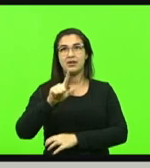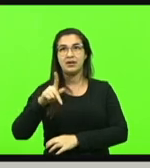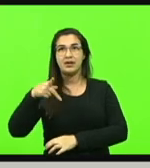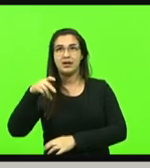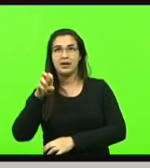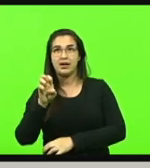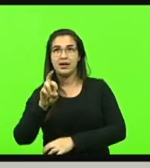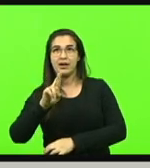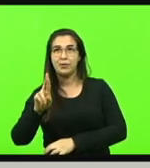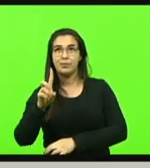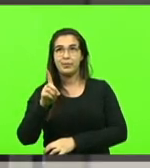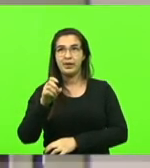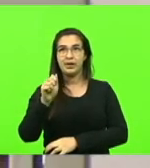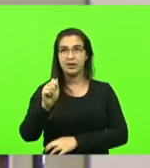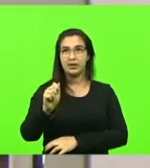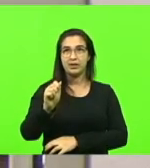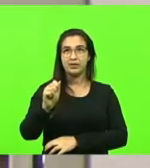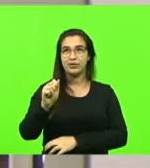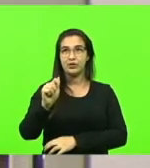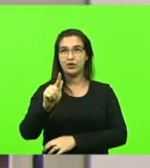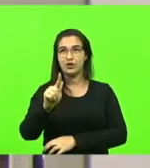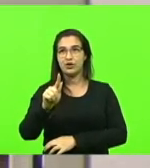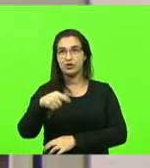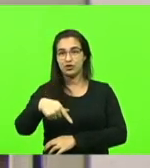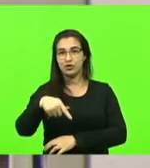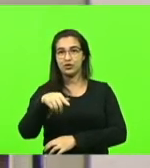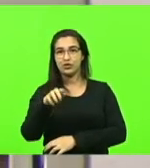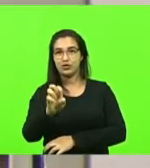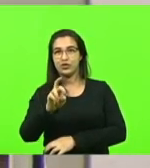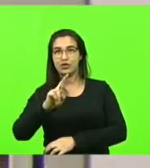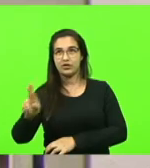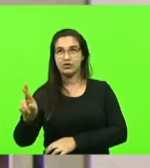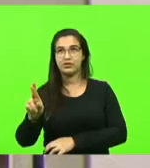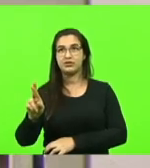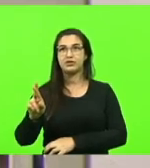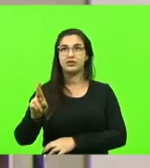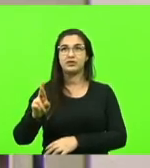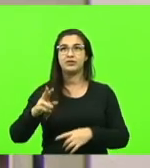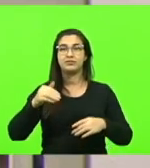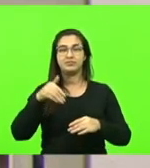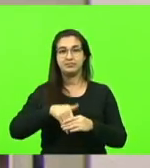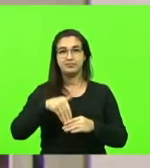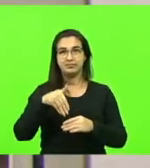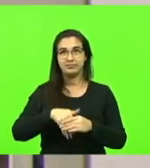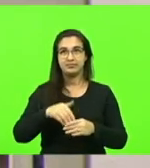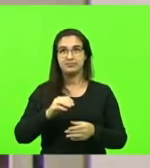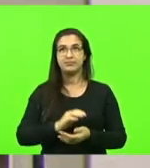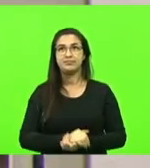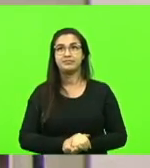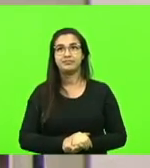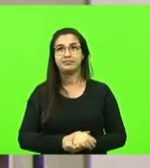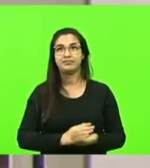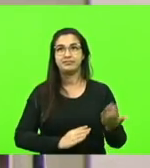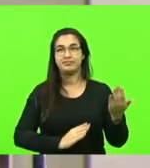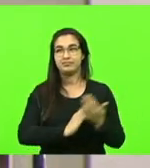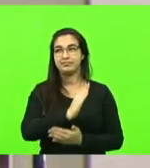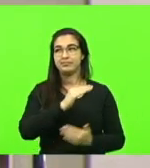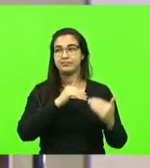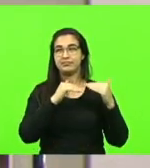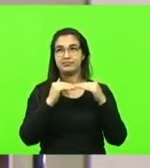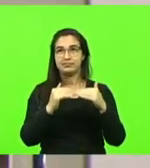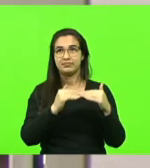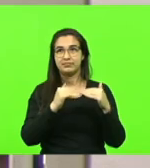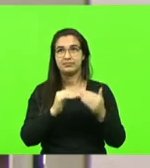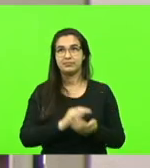Dozier. Em discussão. Não havendo quem queira discutir, em votação. Deputados que aprovam, permaneça como se encontra. Aprovado por